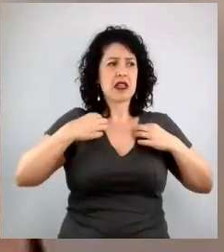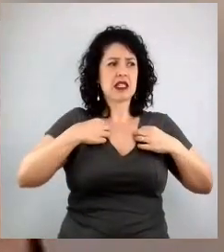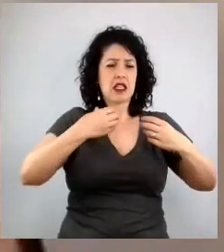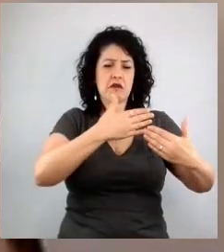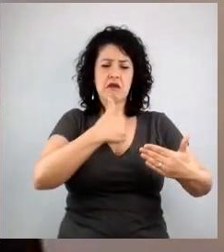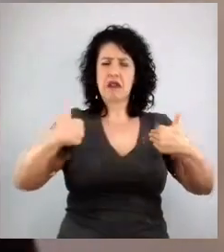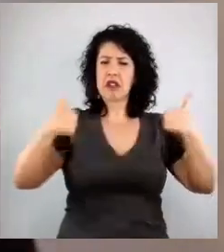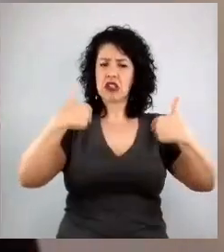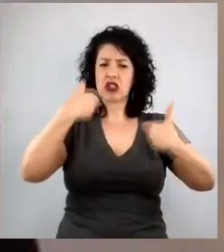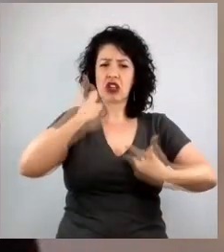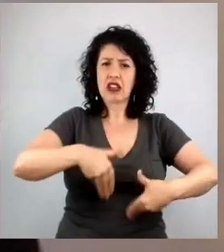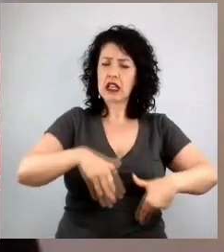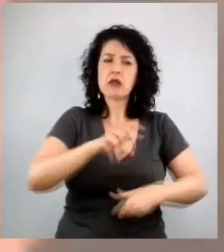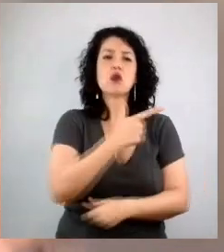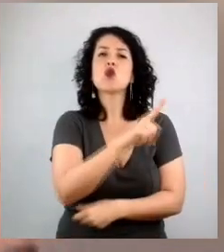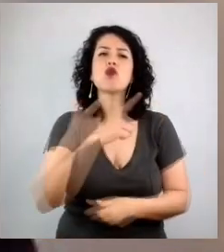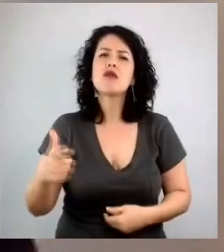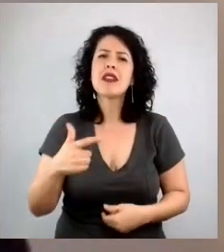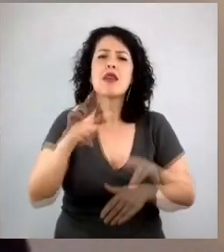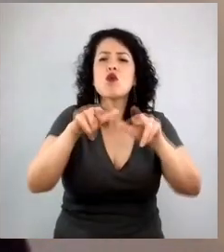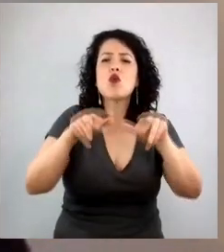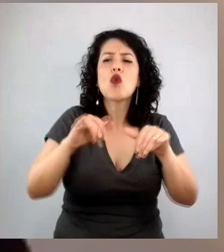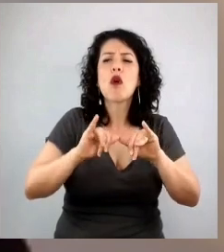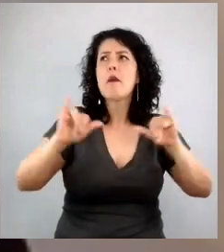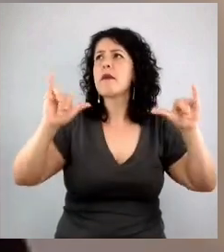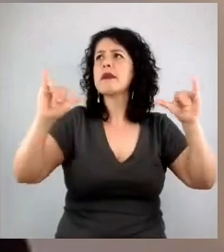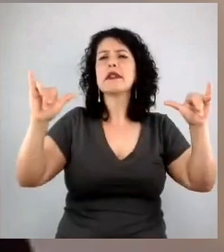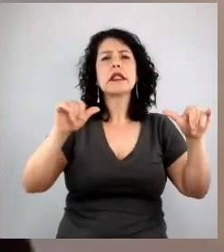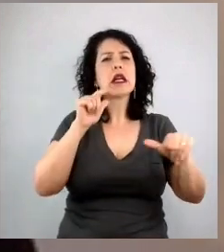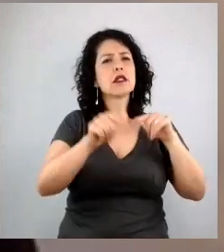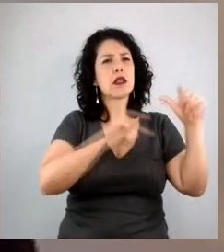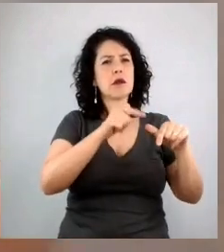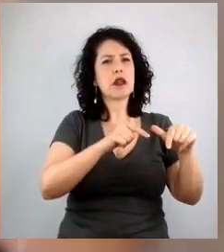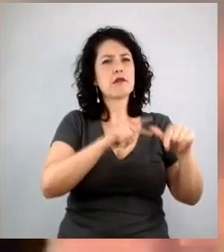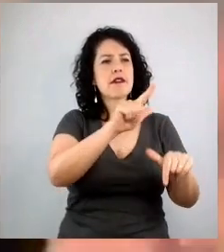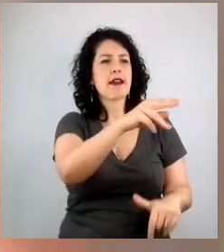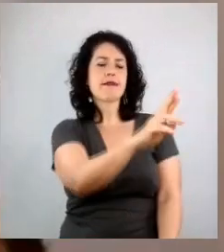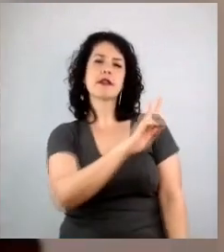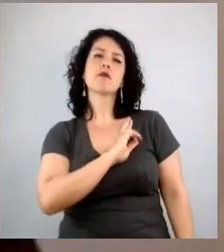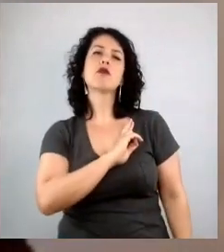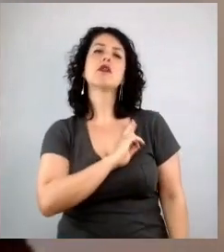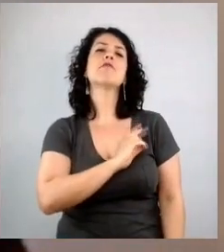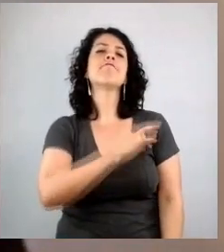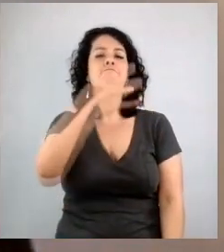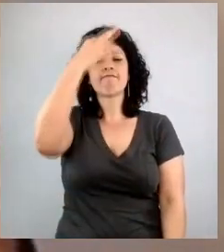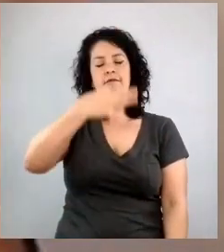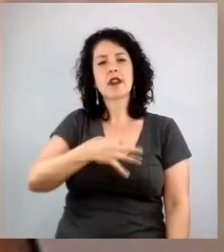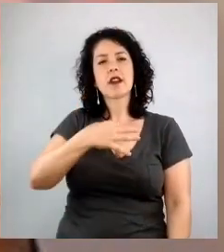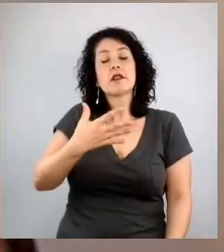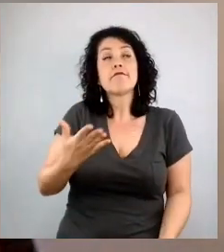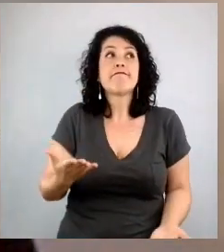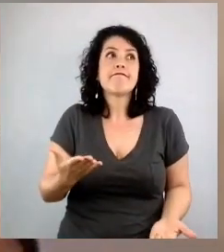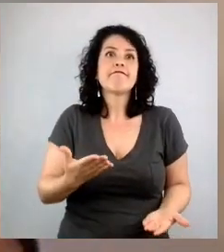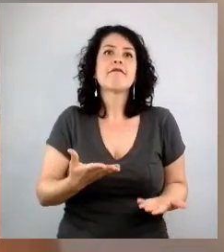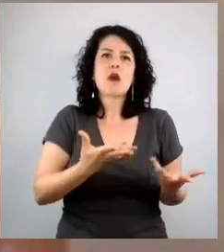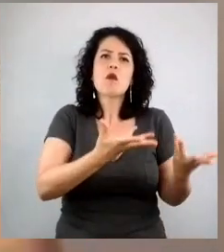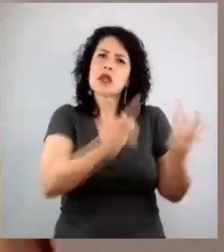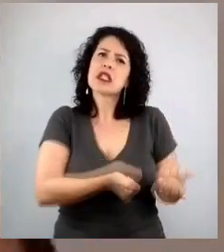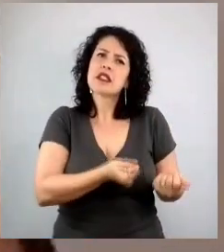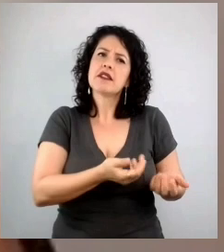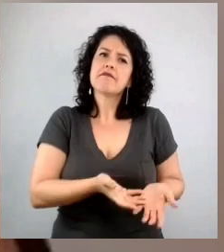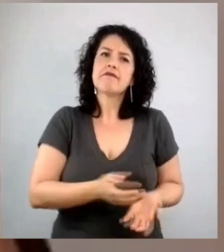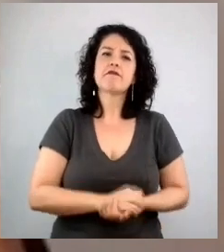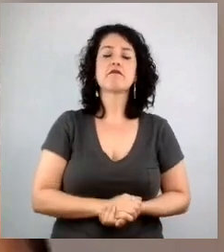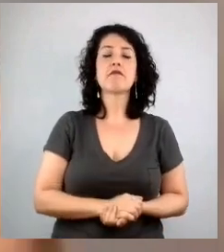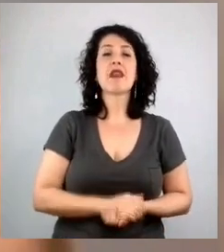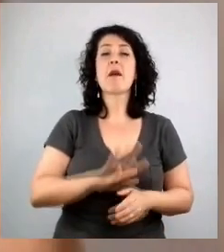me falou, sem titubear assim, você é a pessoa certa. Aí, alguns anos depois, ela decidiu sair do mundo das agências,